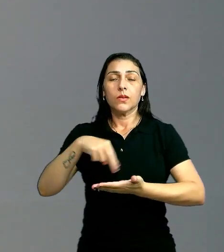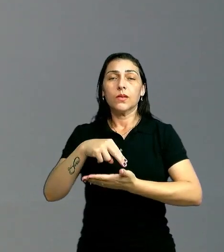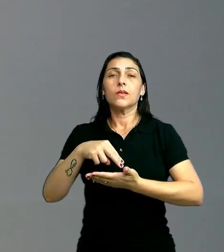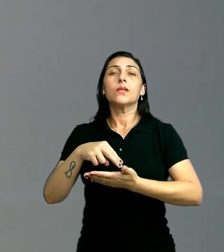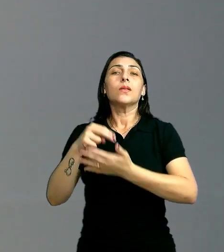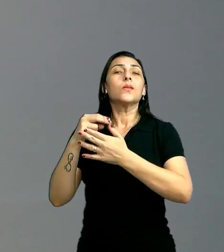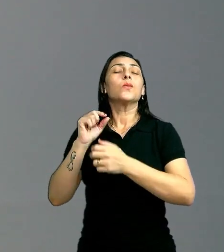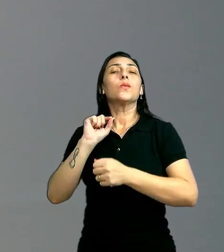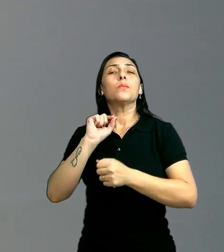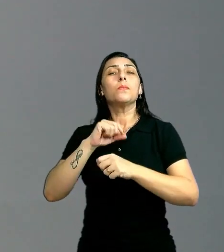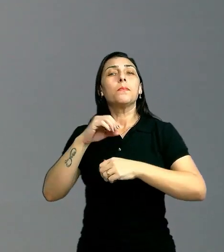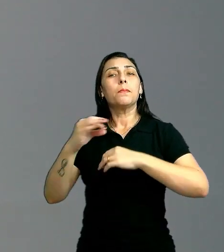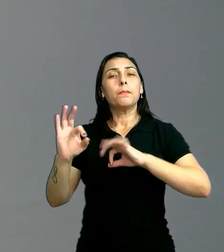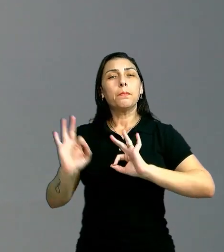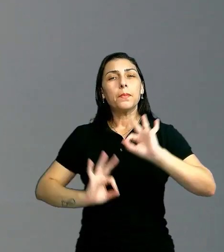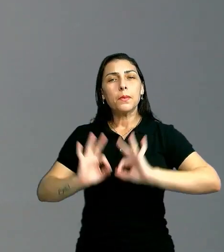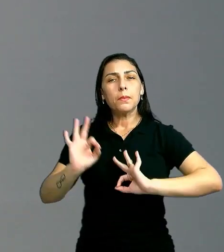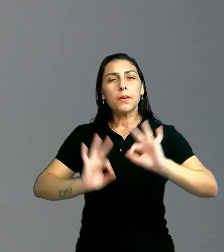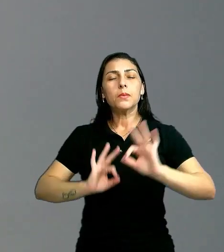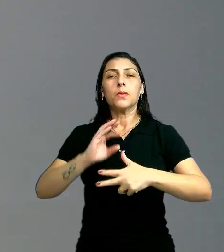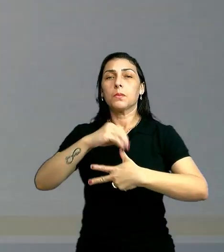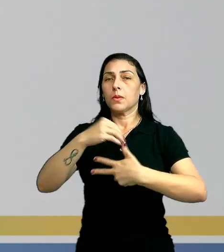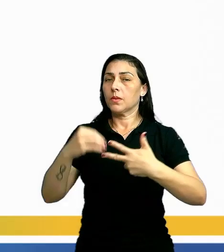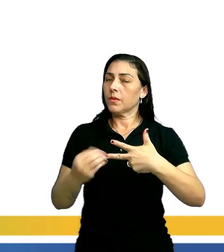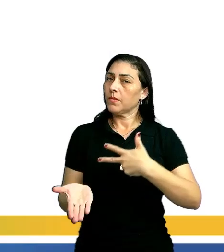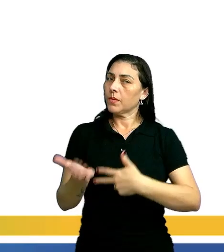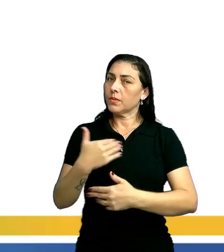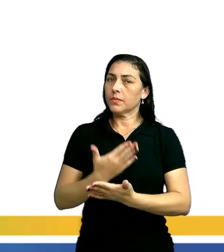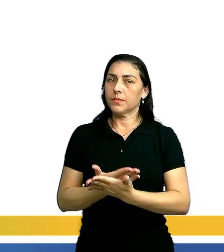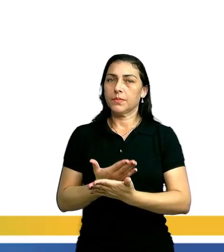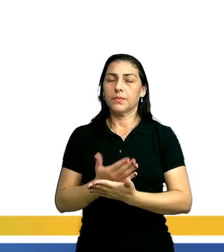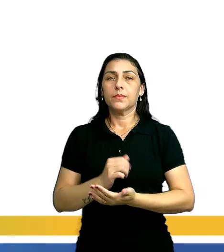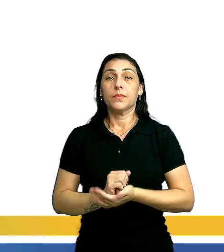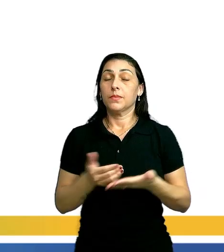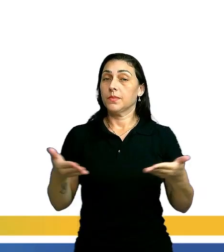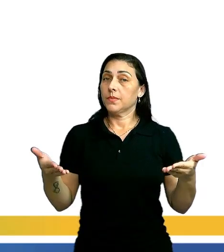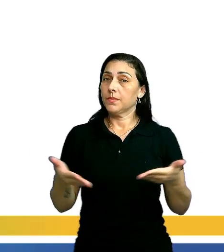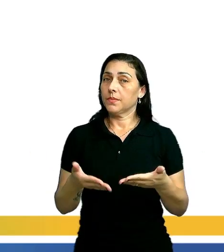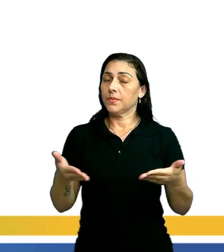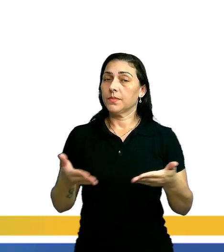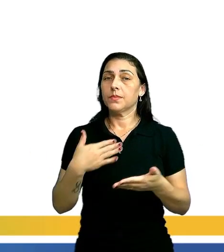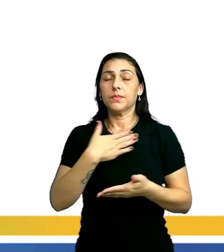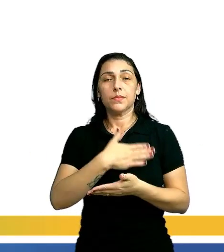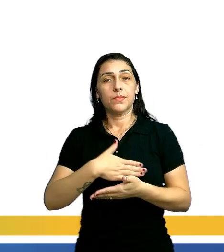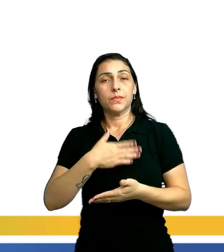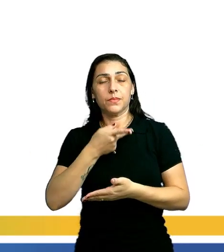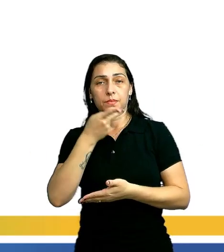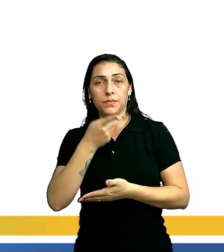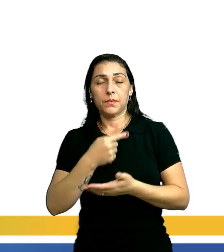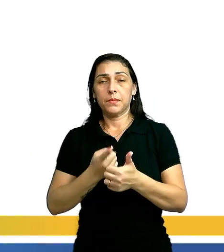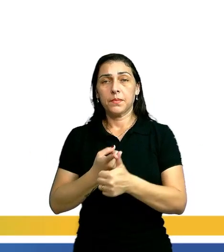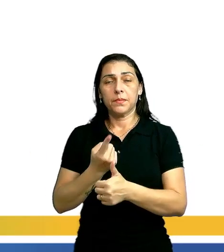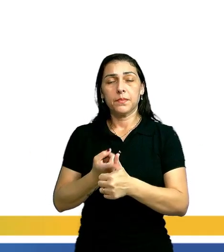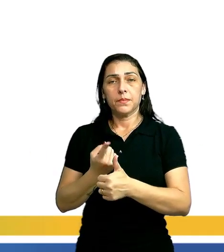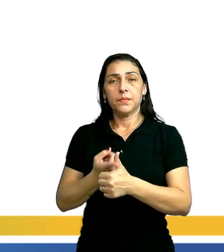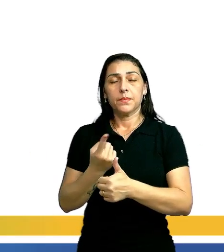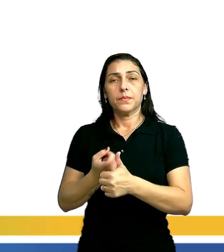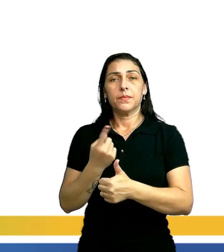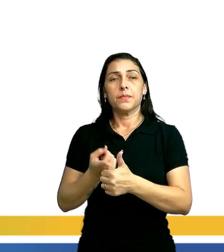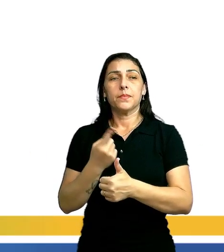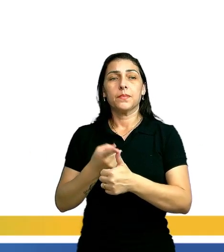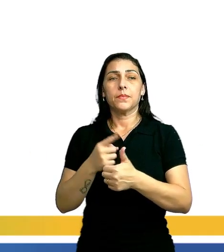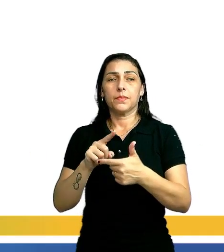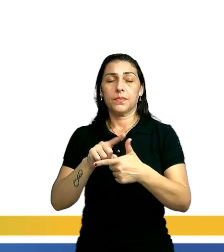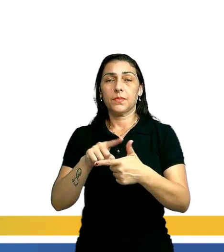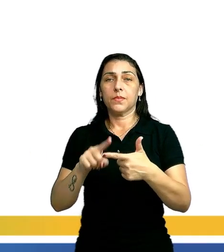revisional preparatório para o Enem. Vamos à aula? Hoje nós gostaríamos de falar primeiro sobre essas